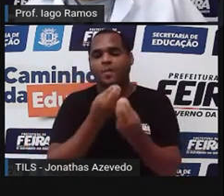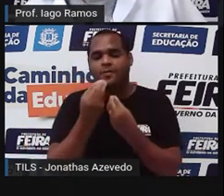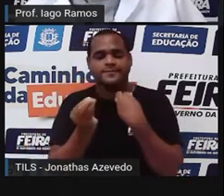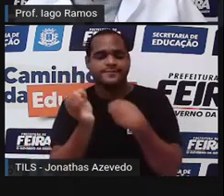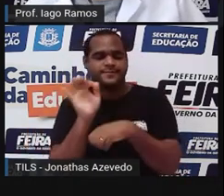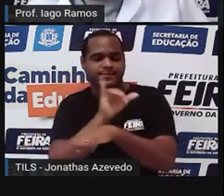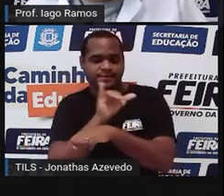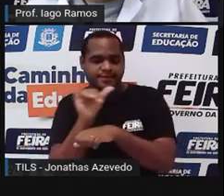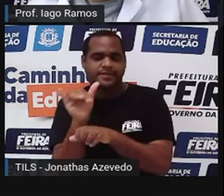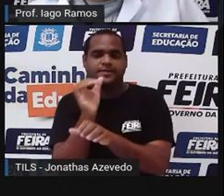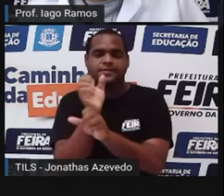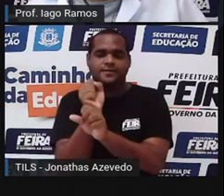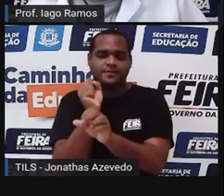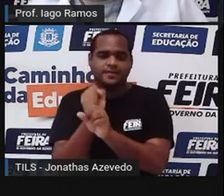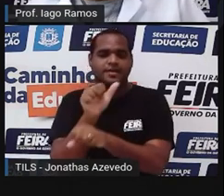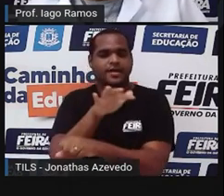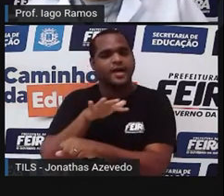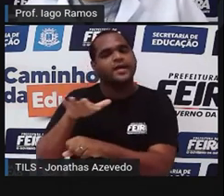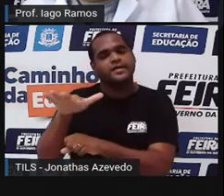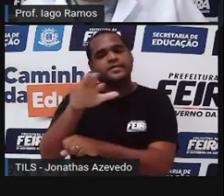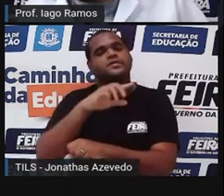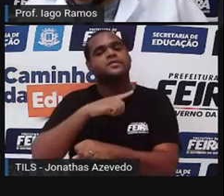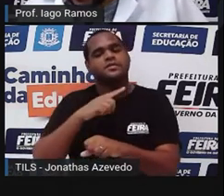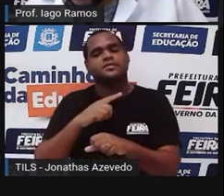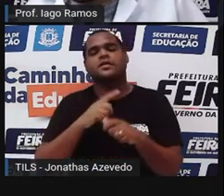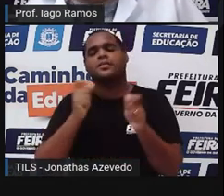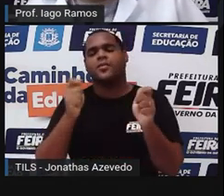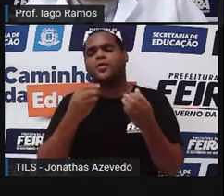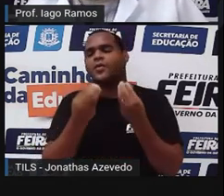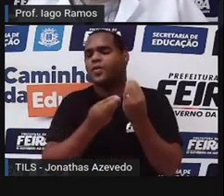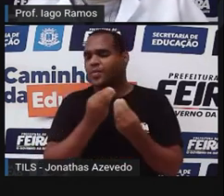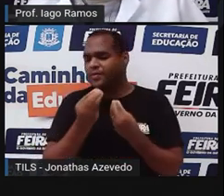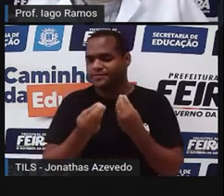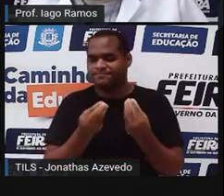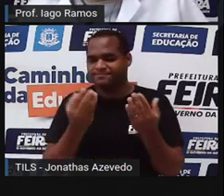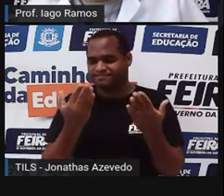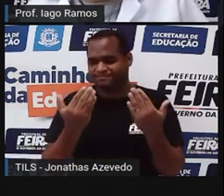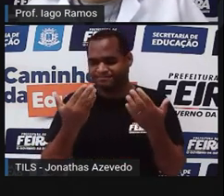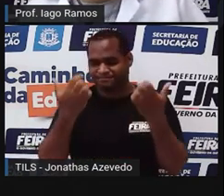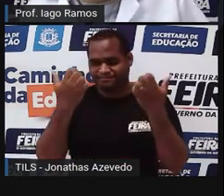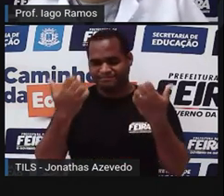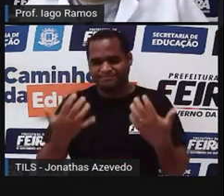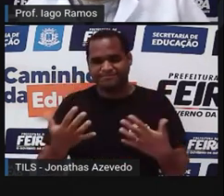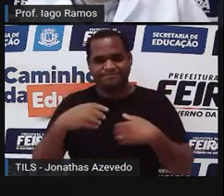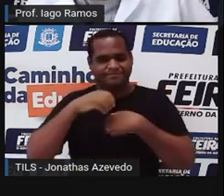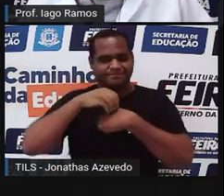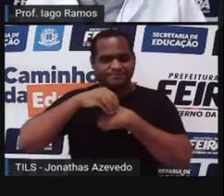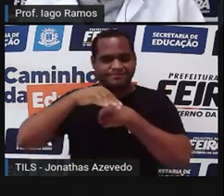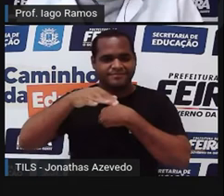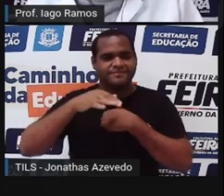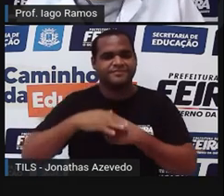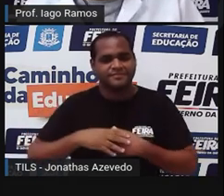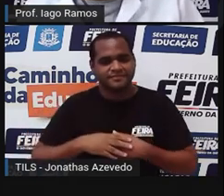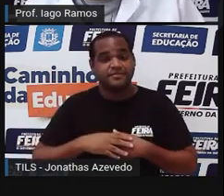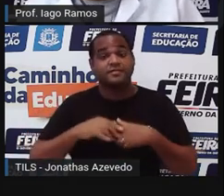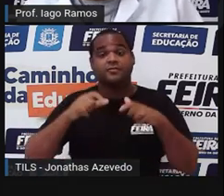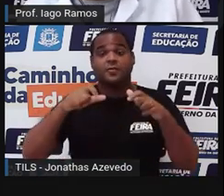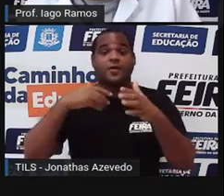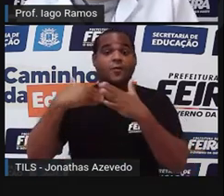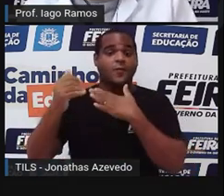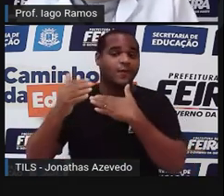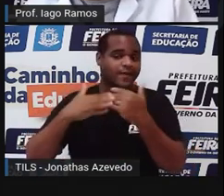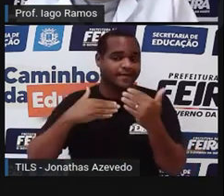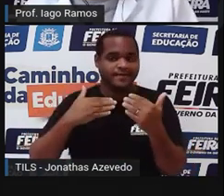de losangos. Pois é, como, professor, vem comigo aqui, ó. Em qualquer losango,